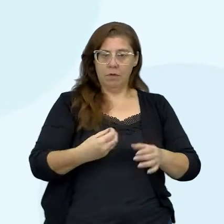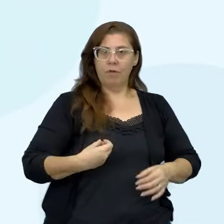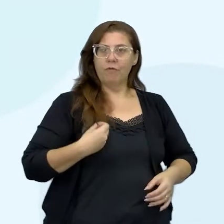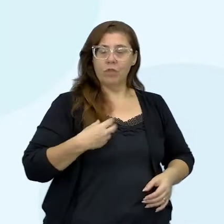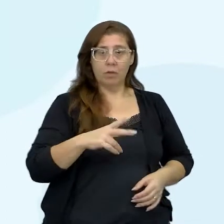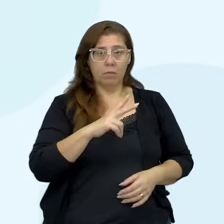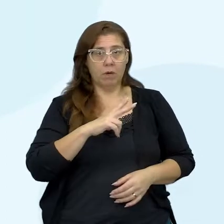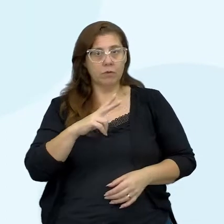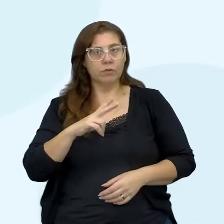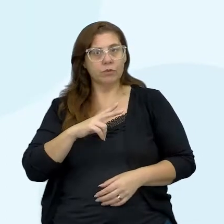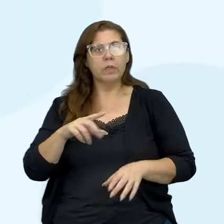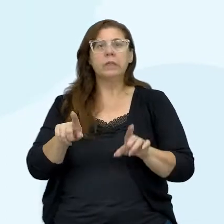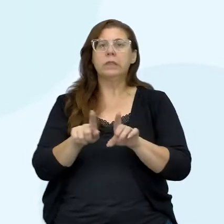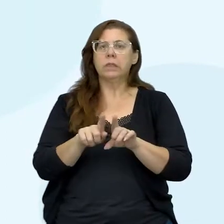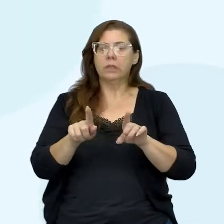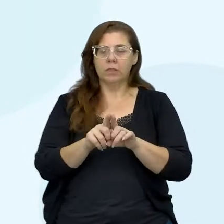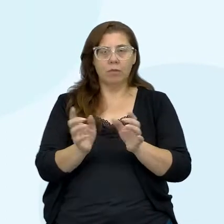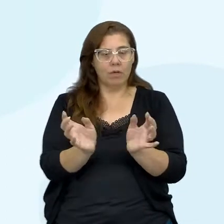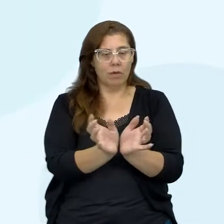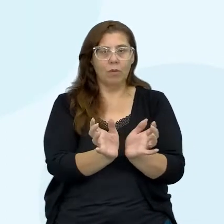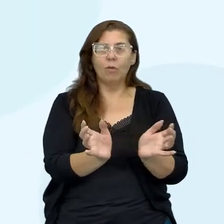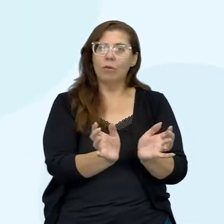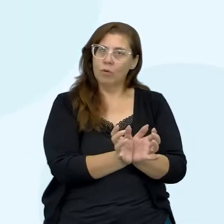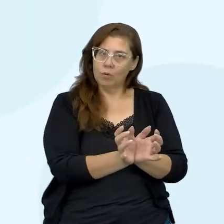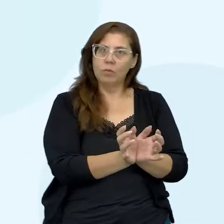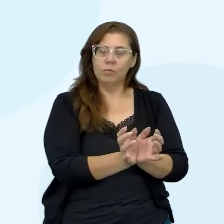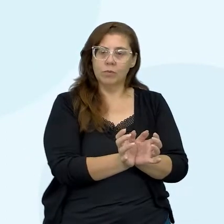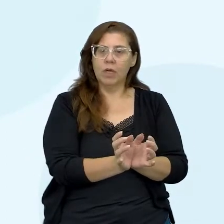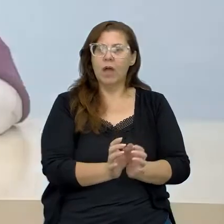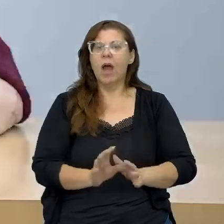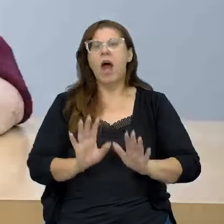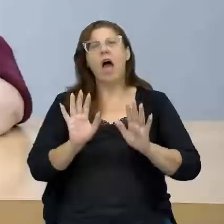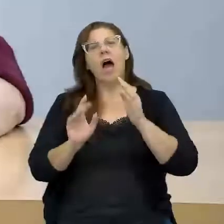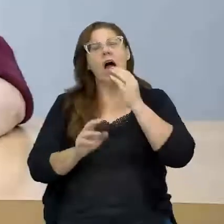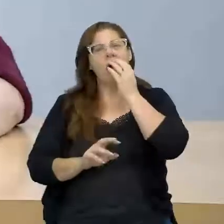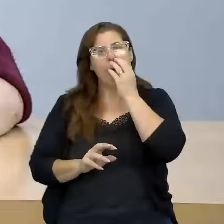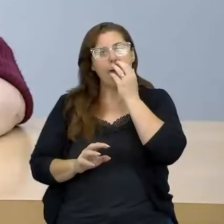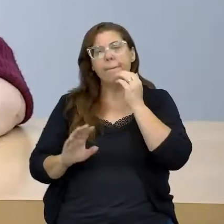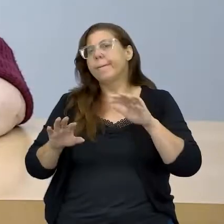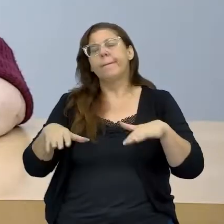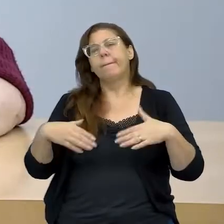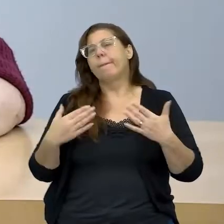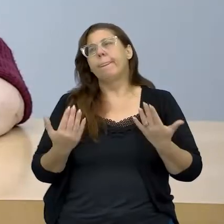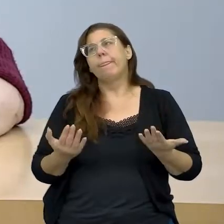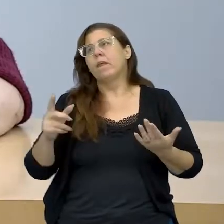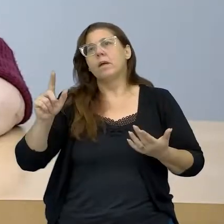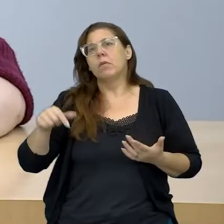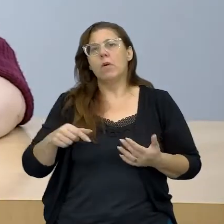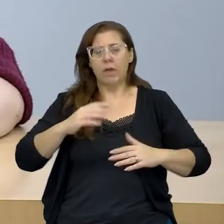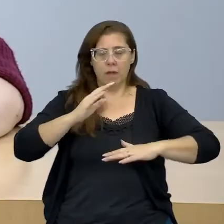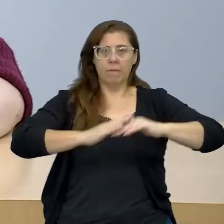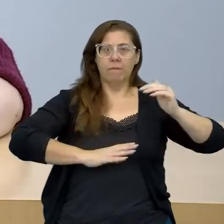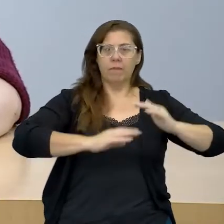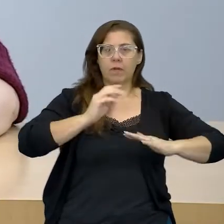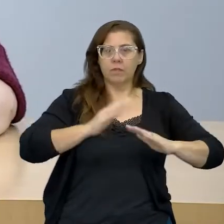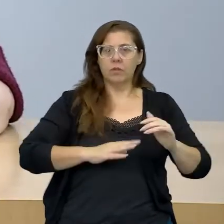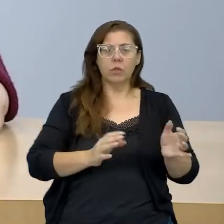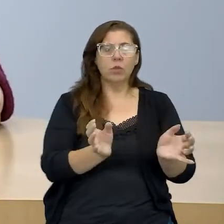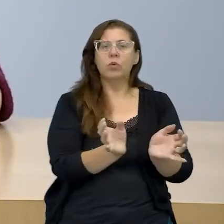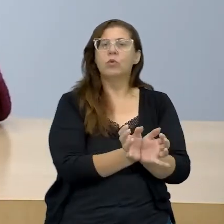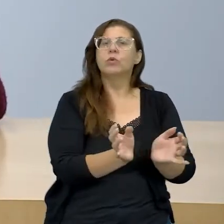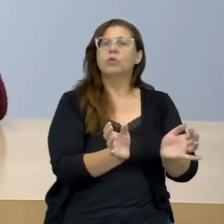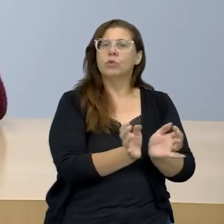pessoal e coletiva. Ah, professora, mas qual será que é a habilidade de eixo